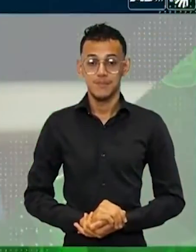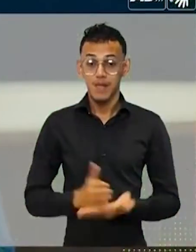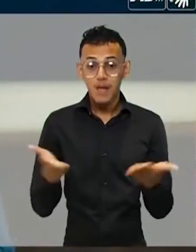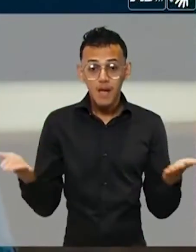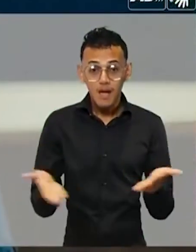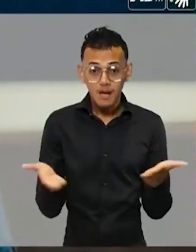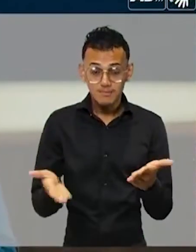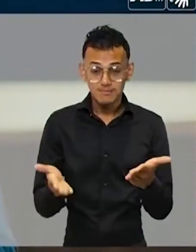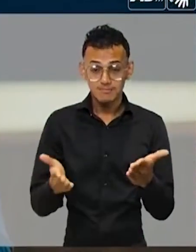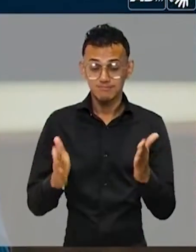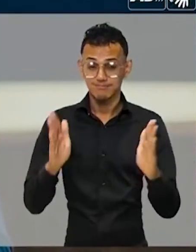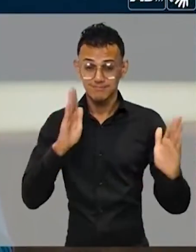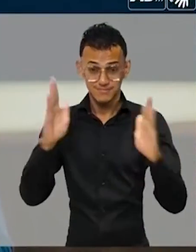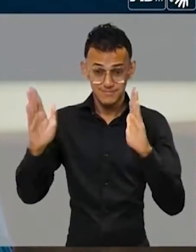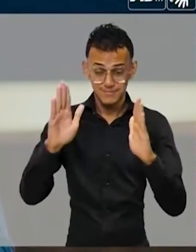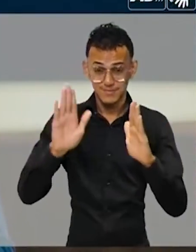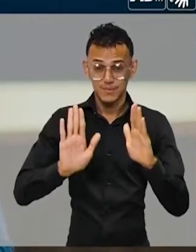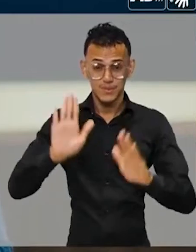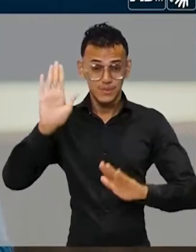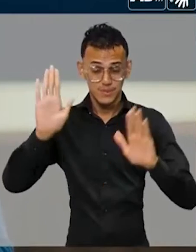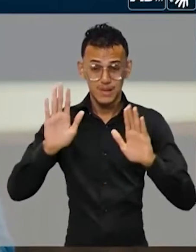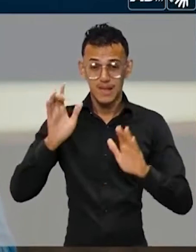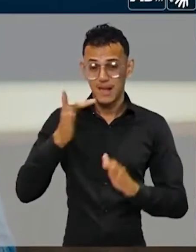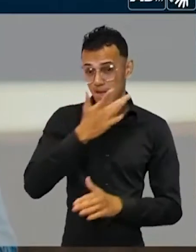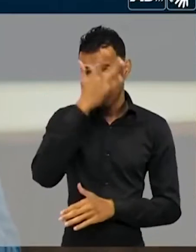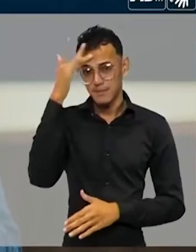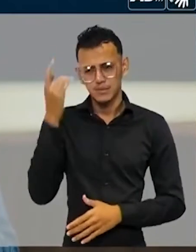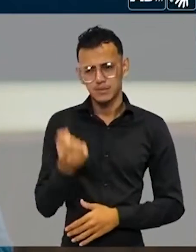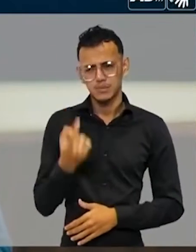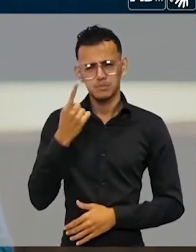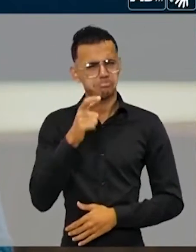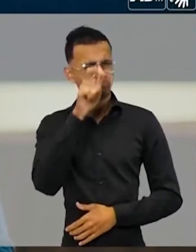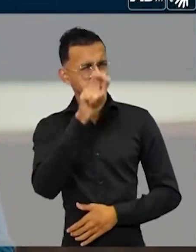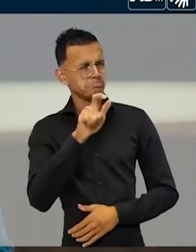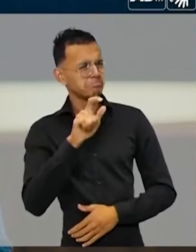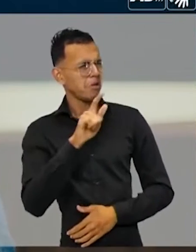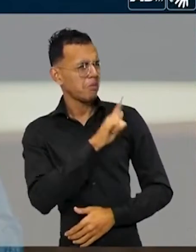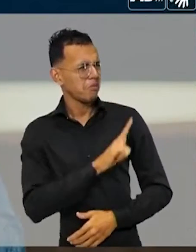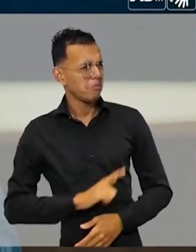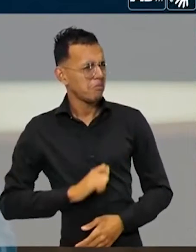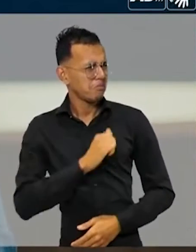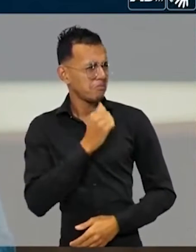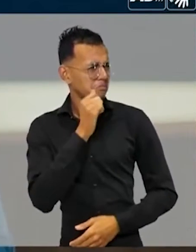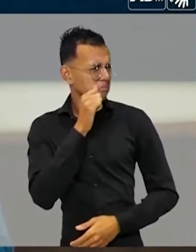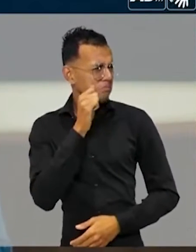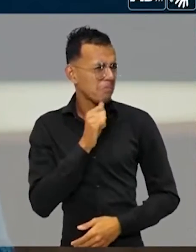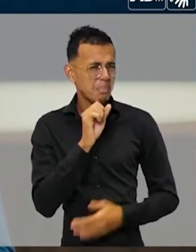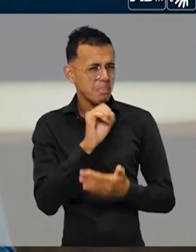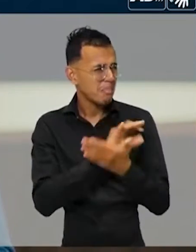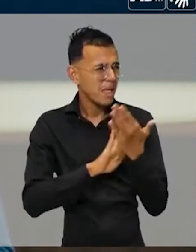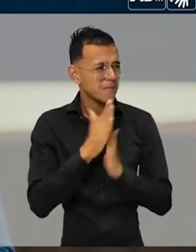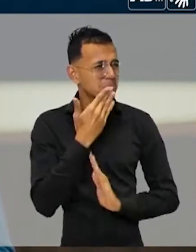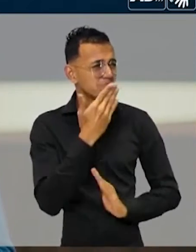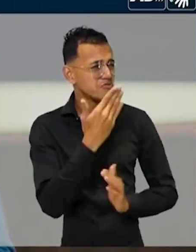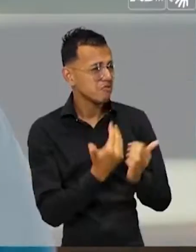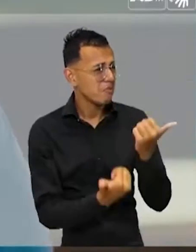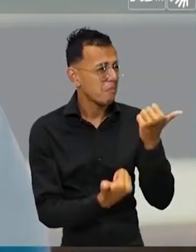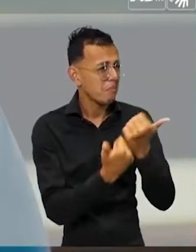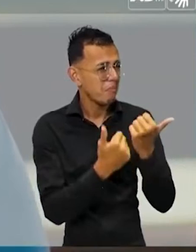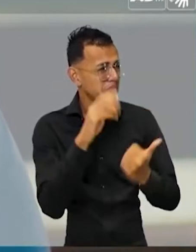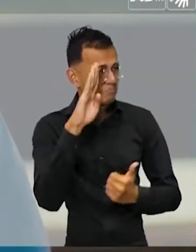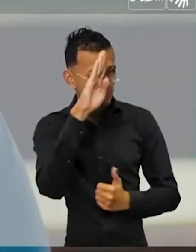Nessa campanha, muita gente estranhou o fato de eu não pedir votos para o presidente aqui, no meu programa eleitoral.